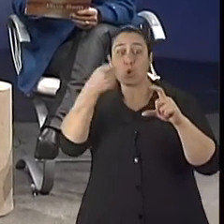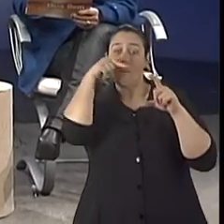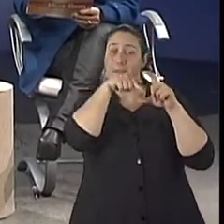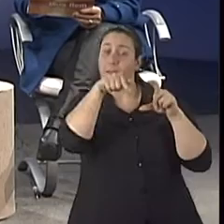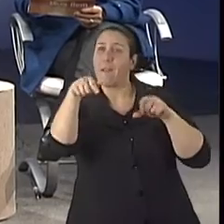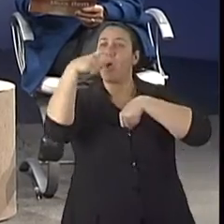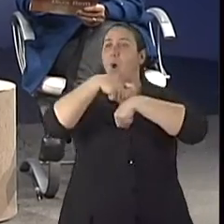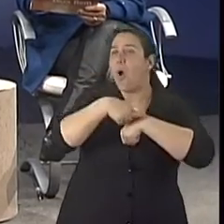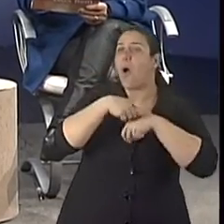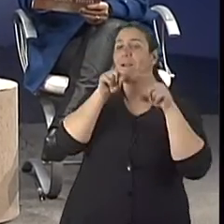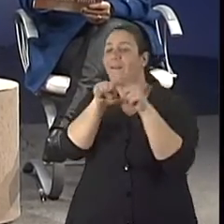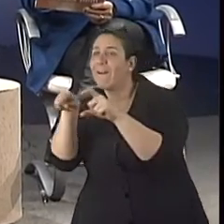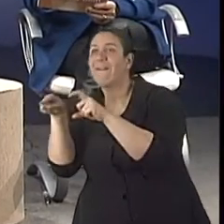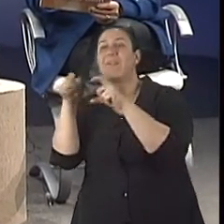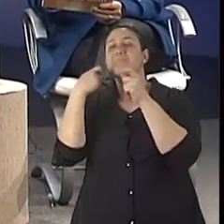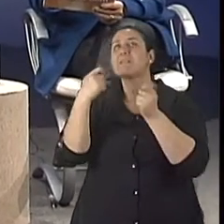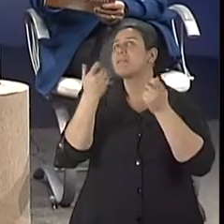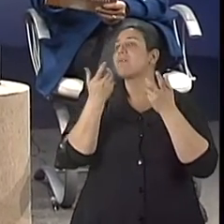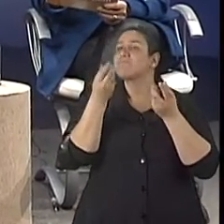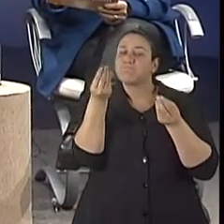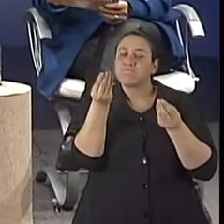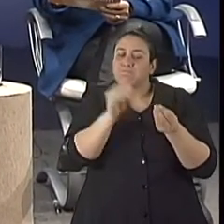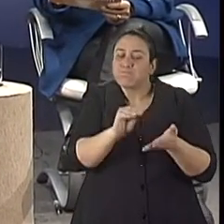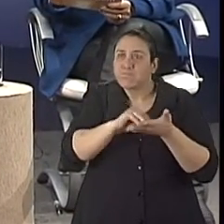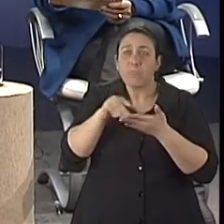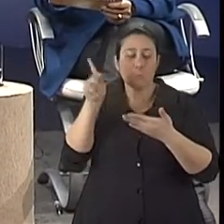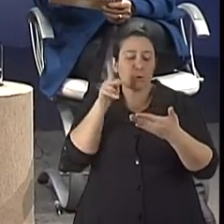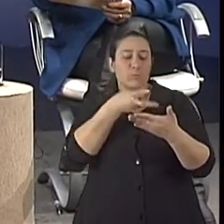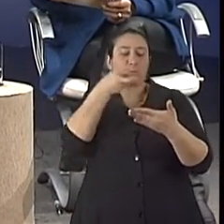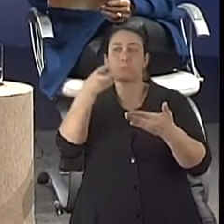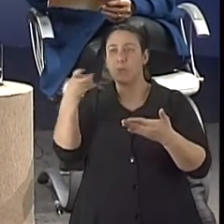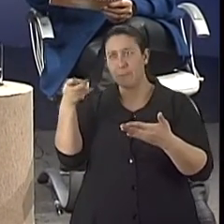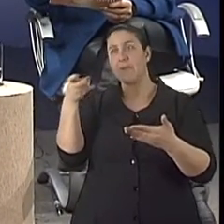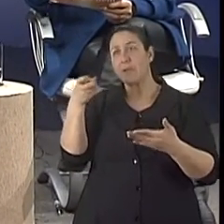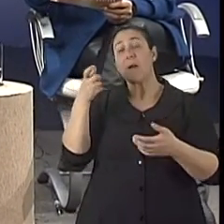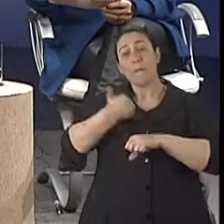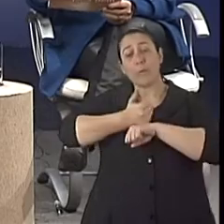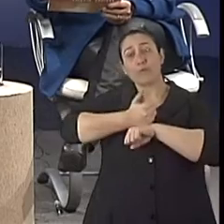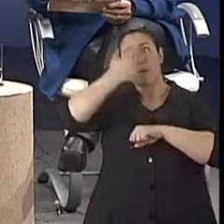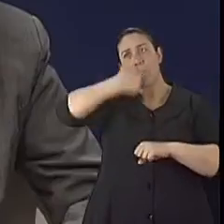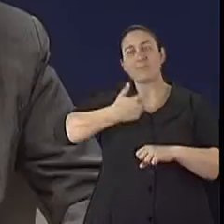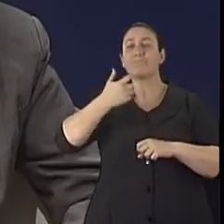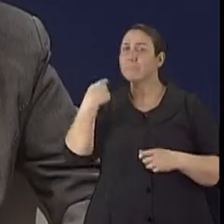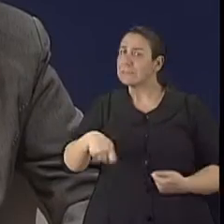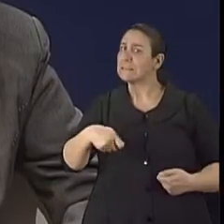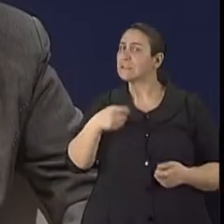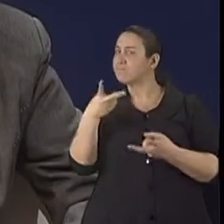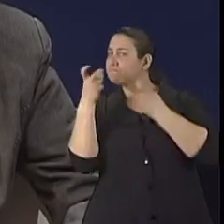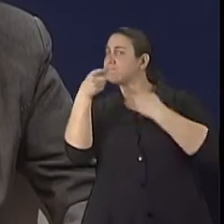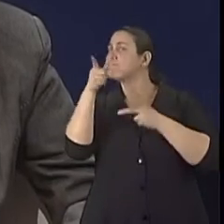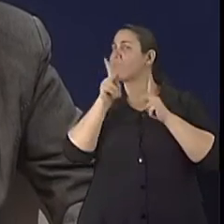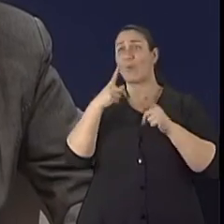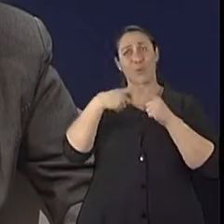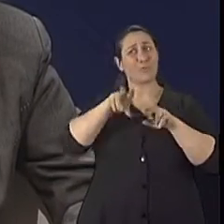importante, então, a partir da situação daquele paciente, o profissional da saúde conseguir identificar qual a melhor estratégia. Porque nem uma pessoa é igual